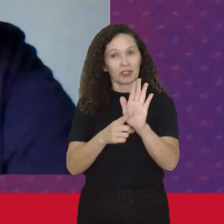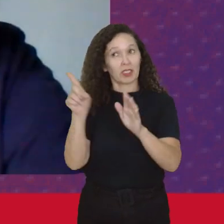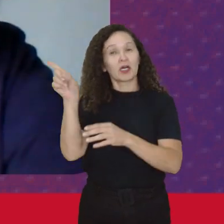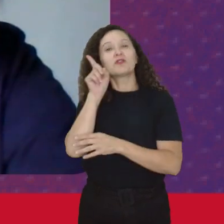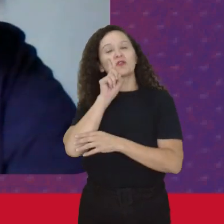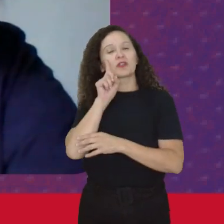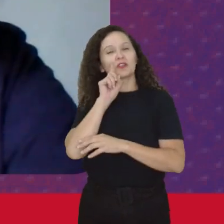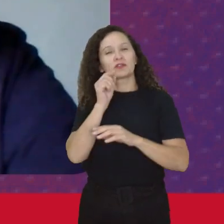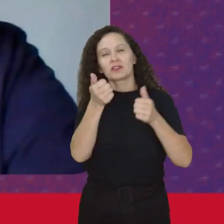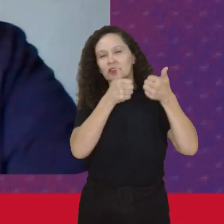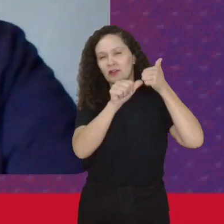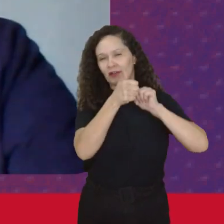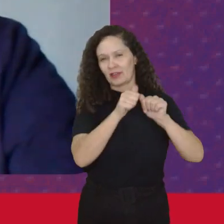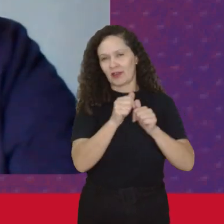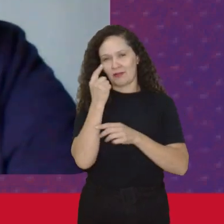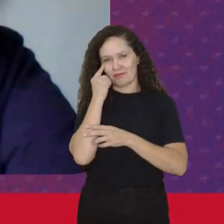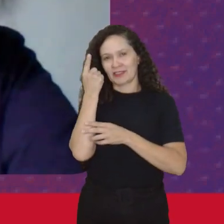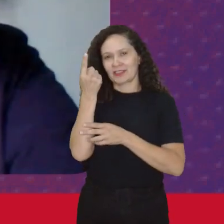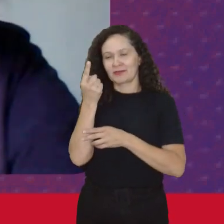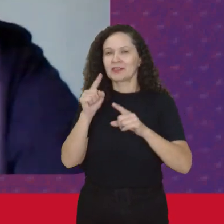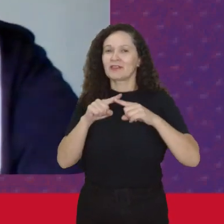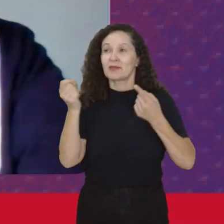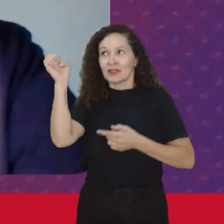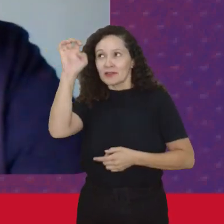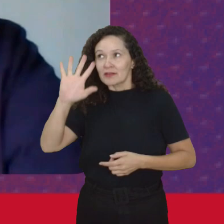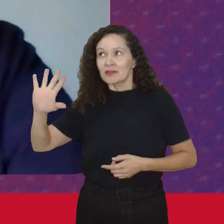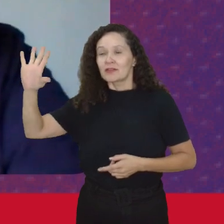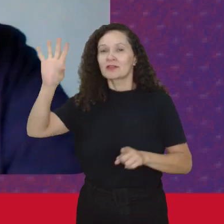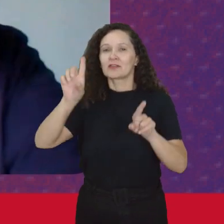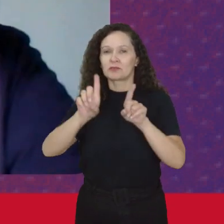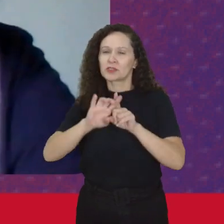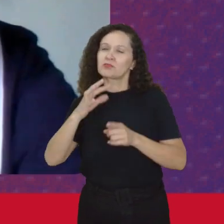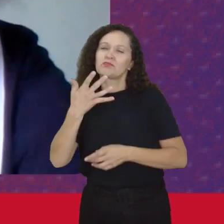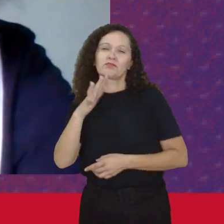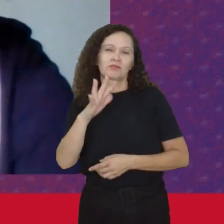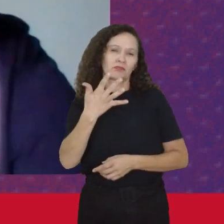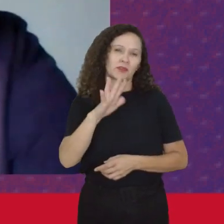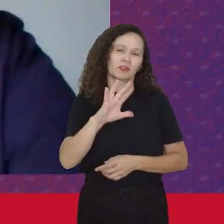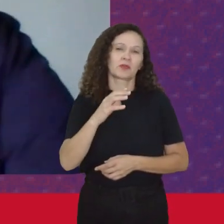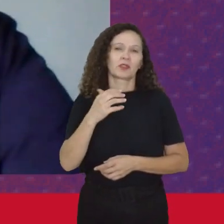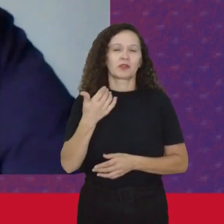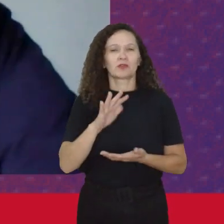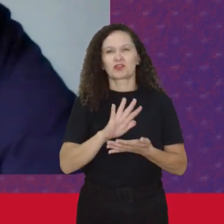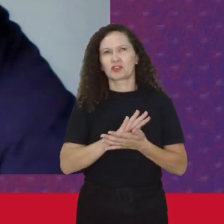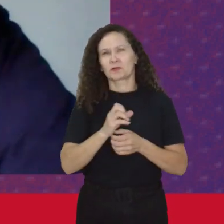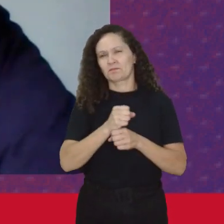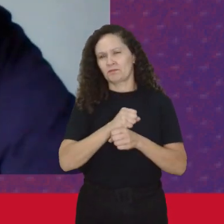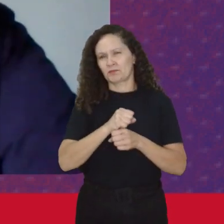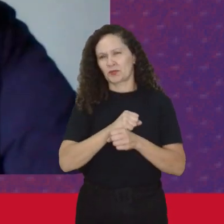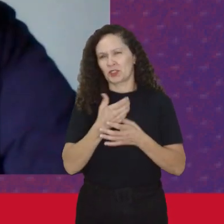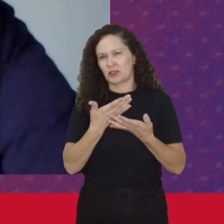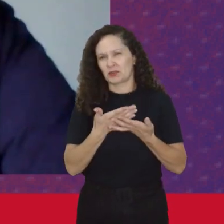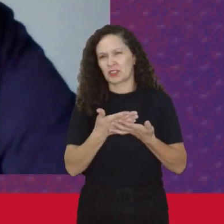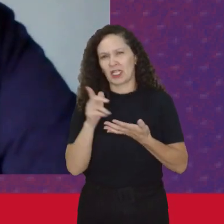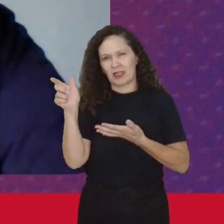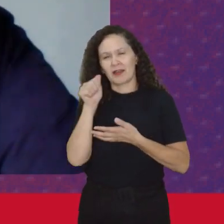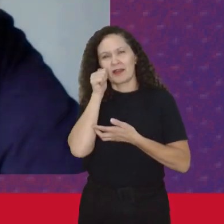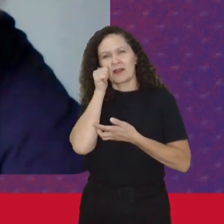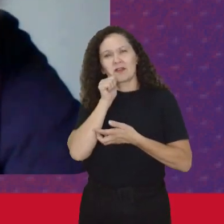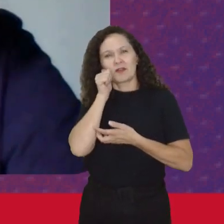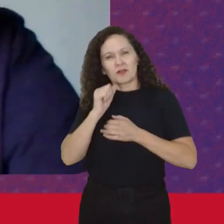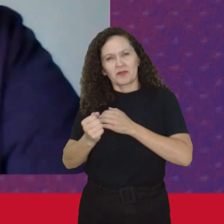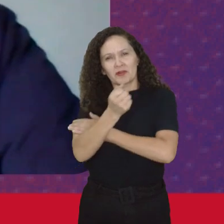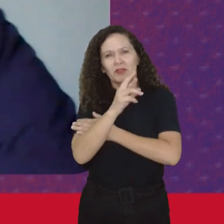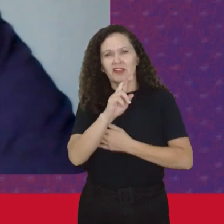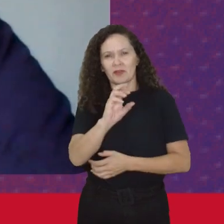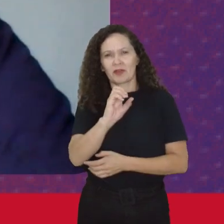Unidos Essa ideia Das correntes Mas na Europa Também foi mais ou menos Isso lá Não tinha o feminismo Chamado feminismo